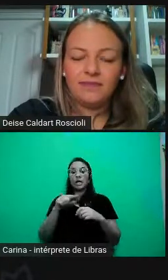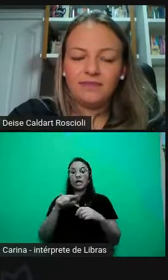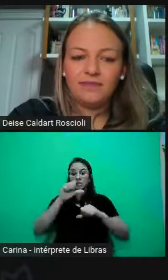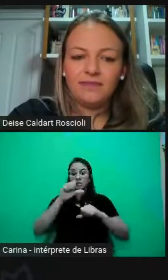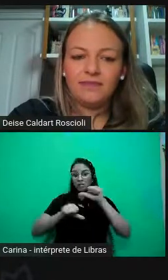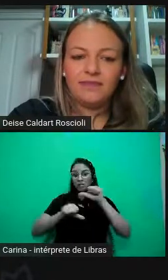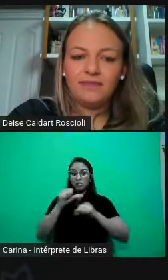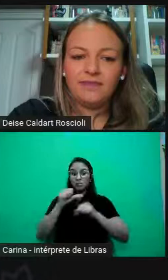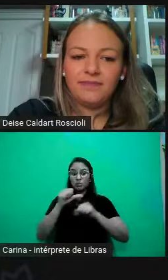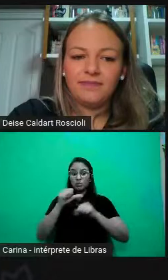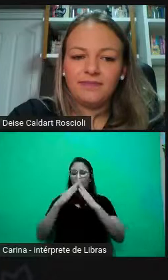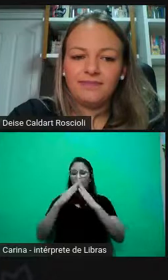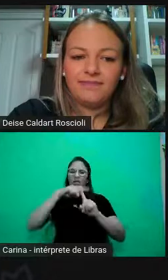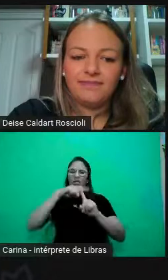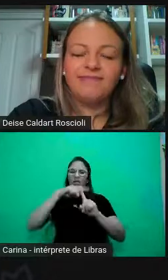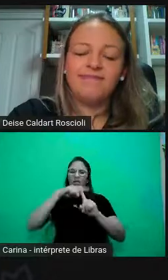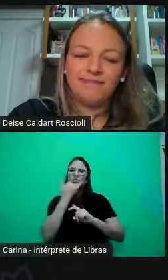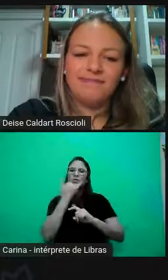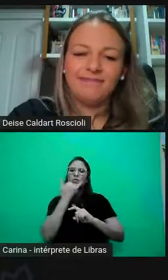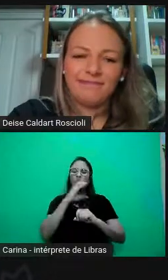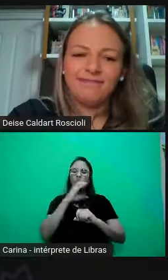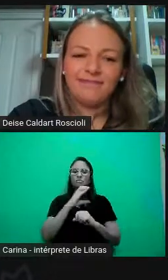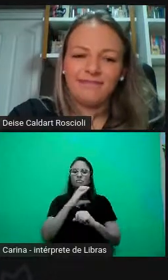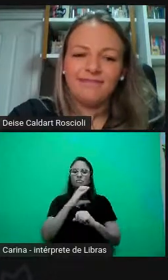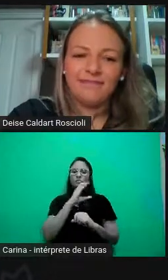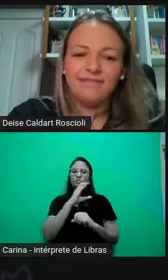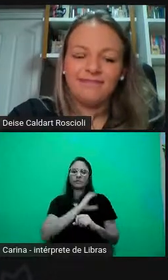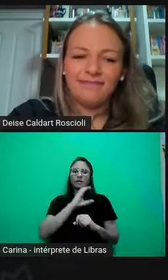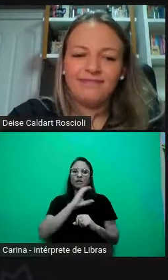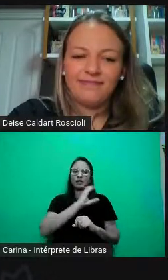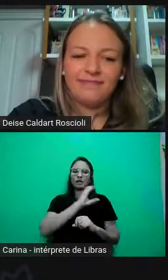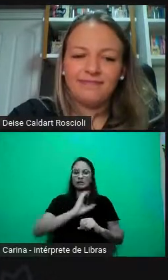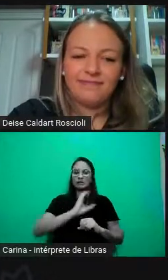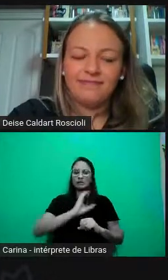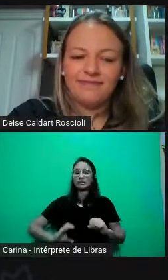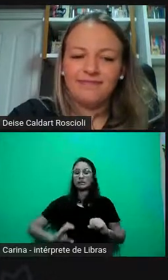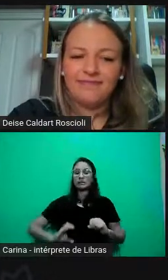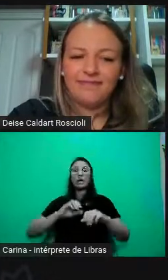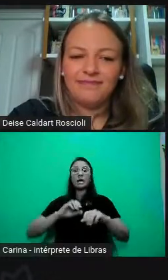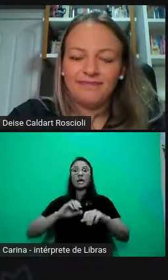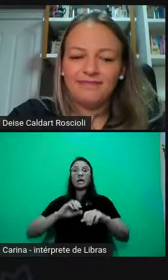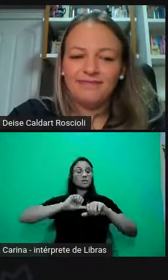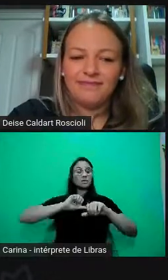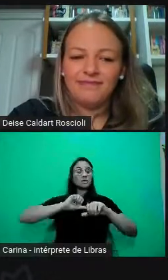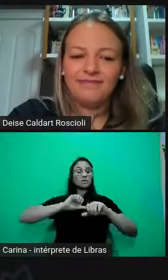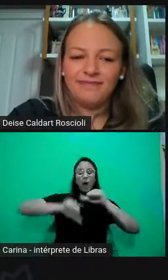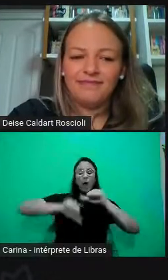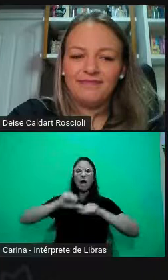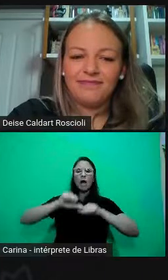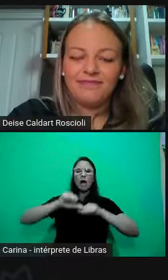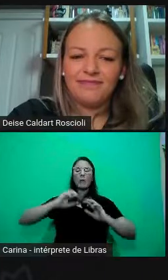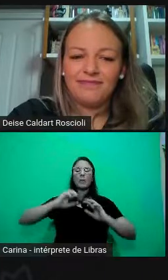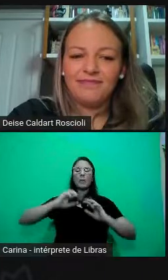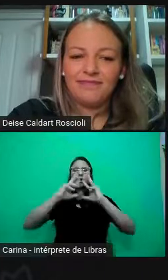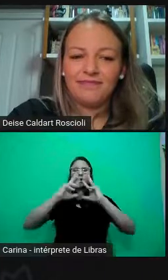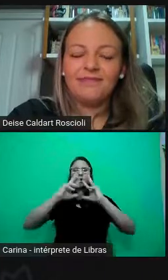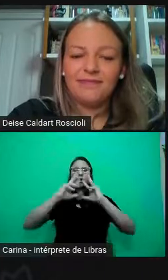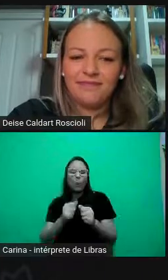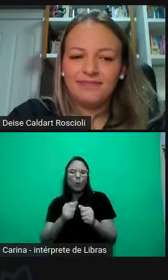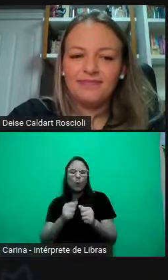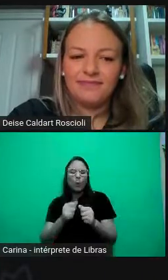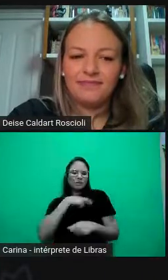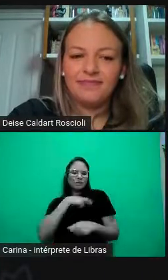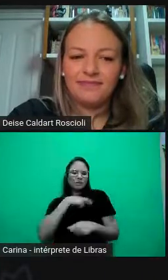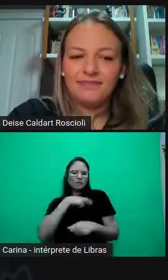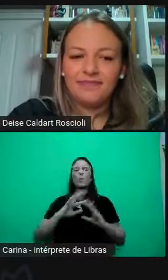em um local ecumênico, para que todas as pessoas se sentissem convidadas, todos que trabalhassem na